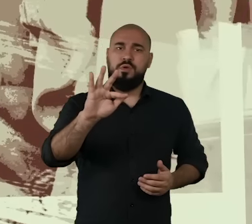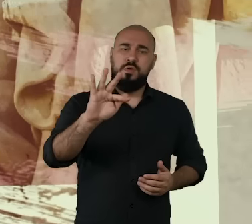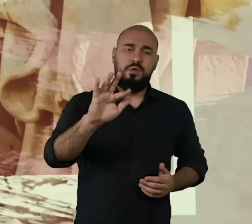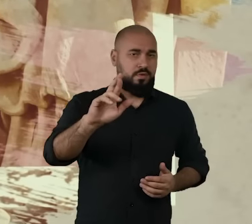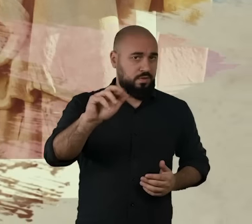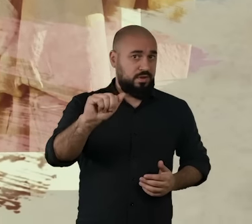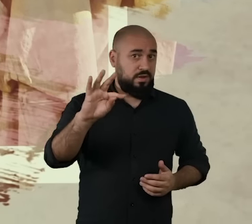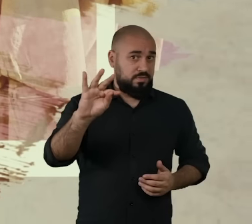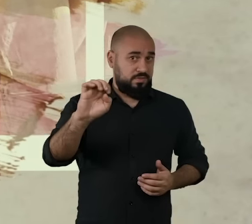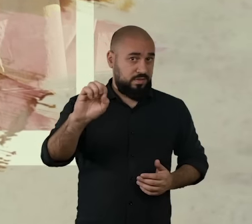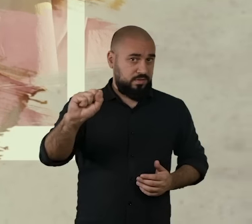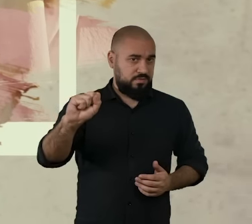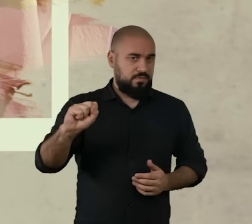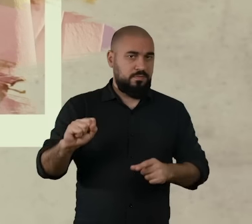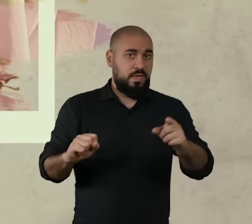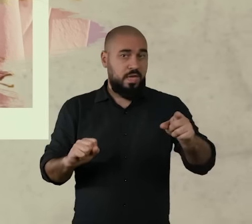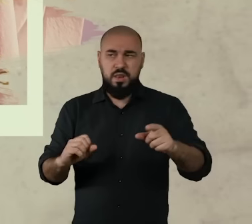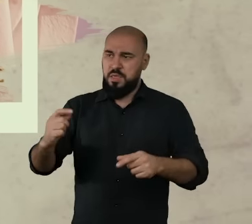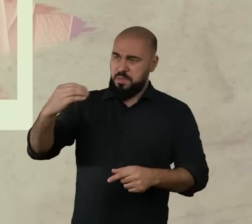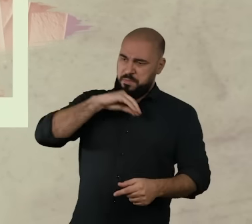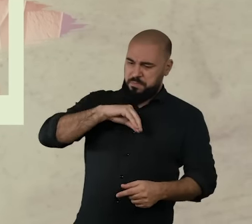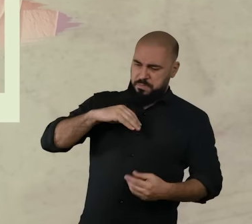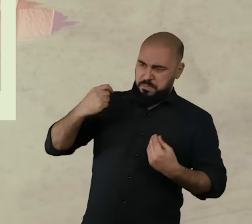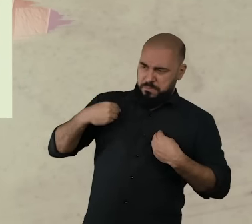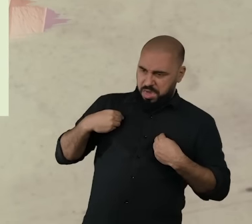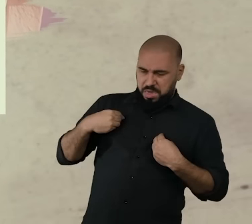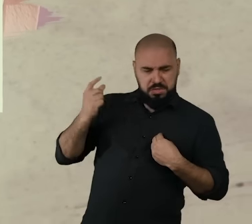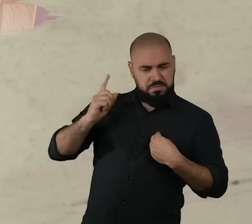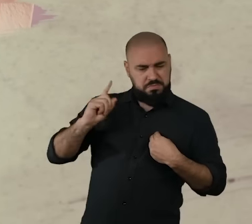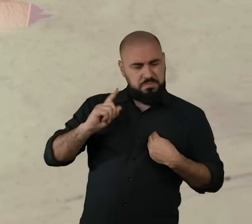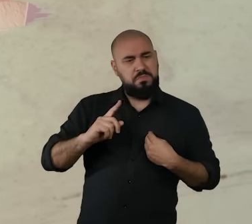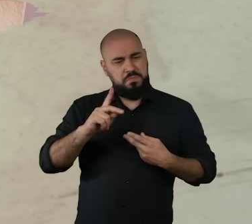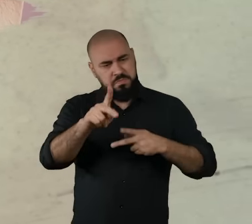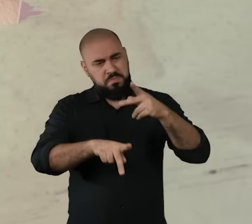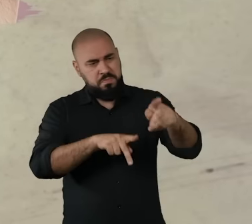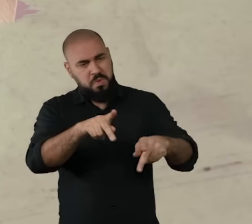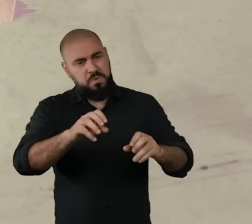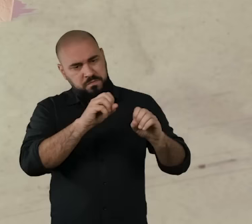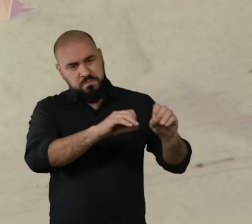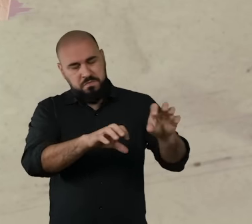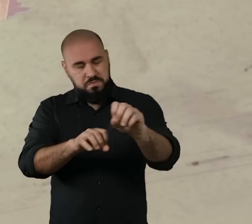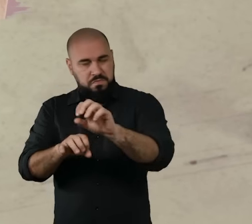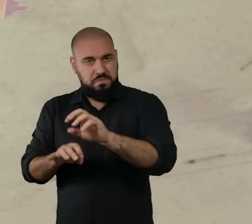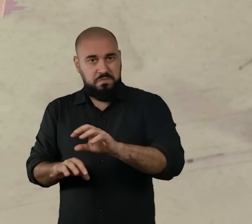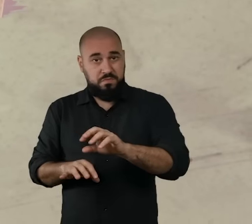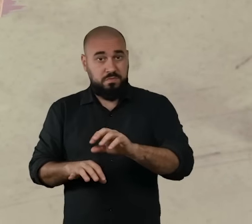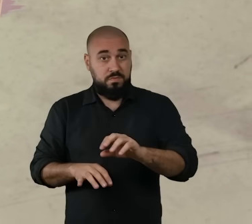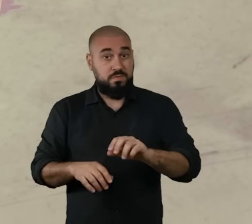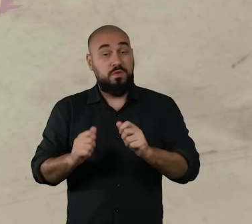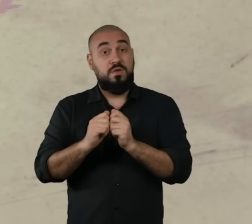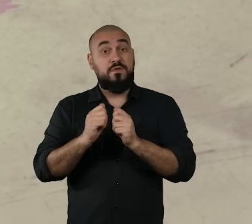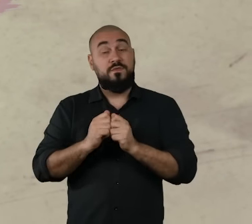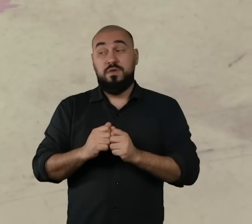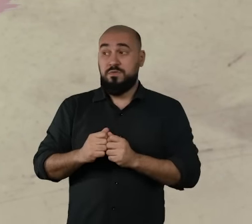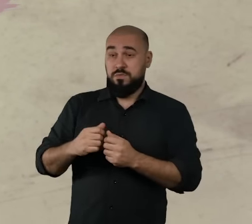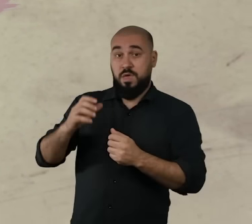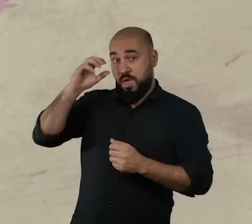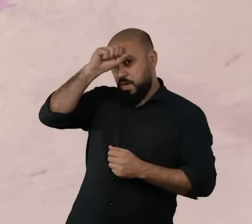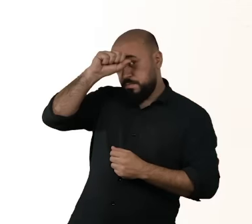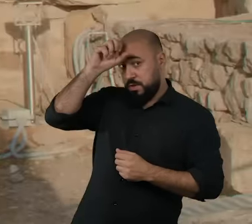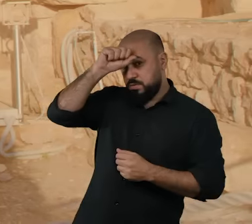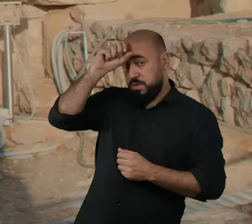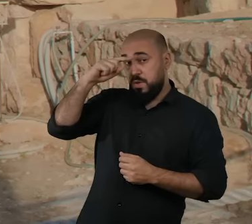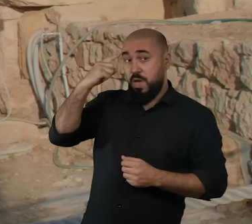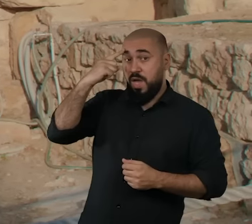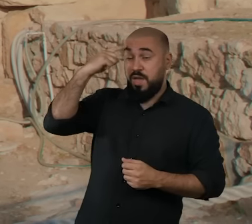Sócrates recusou receber pagamento para ensinar ao povo a filosofia. Em segundo lugar, ele tirou do seu ensinamento